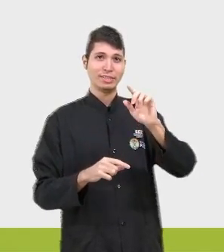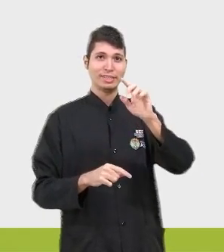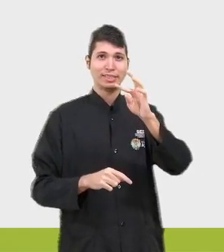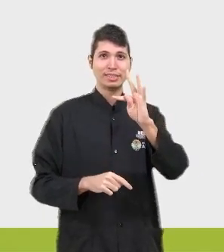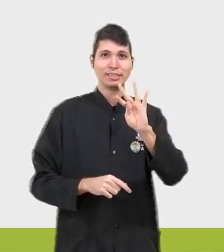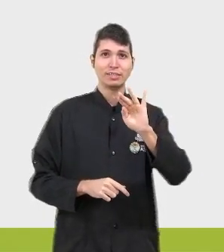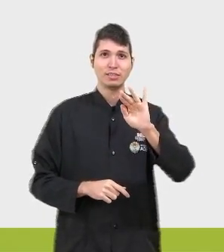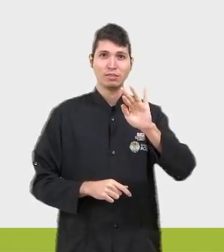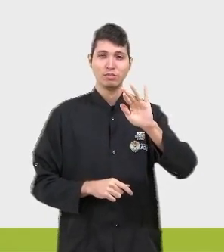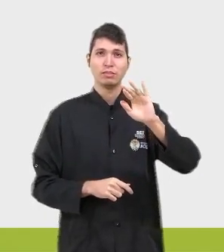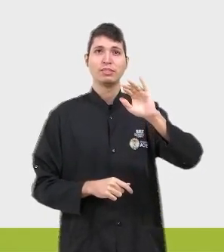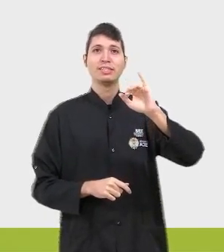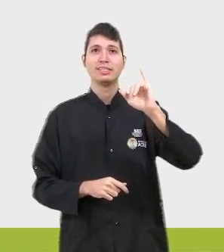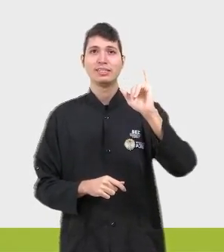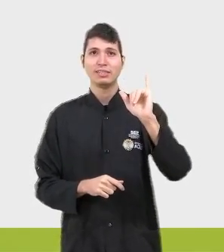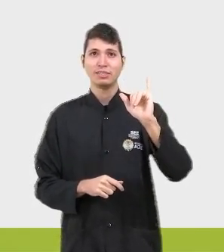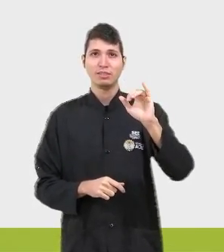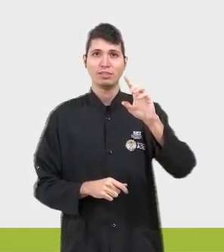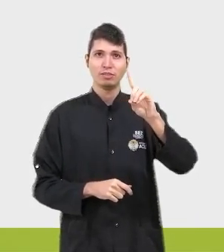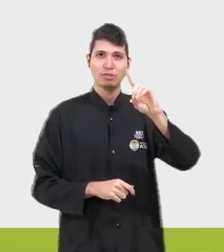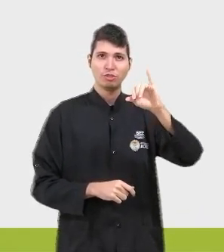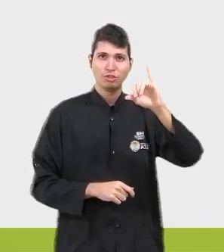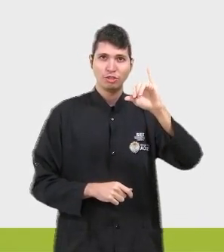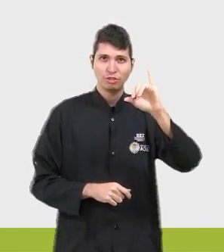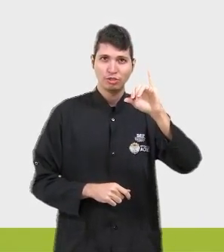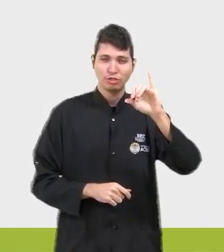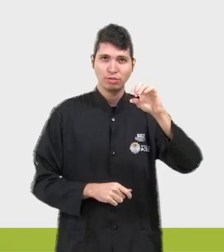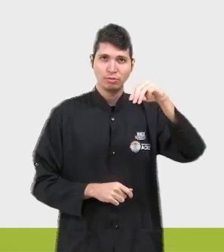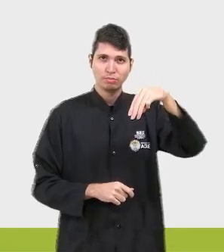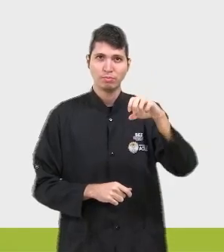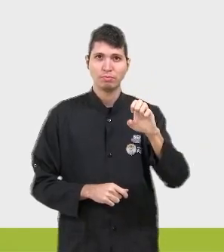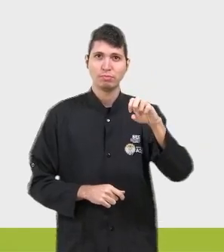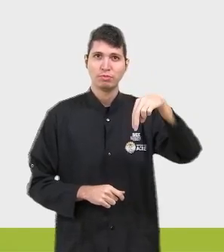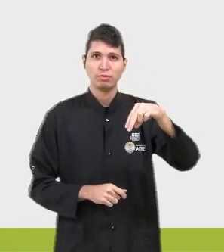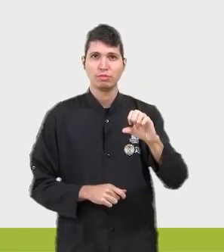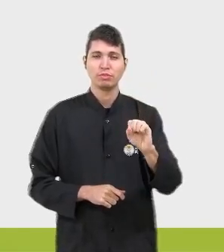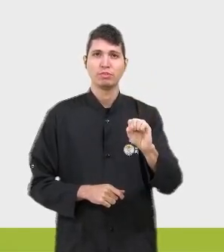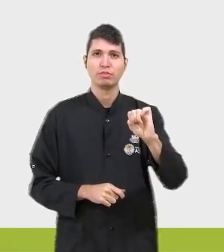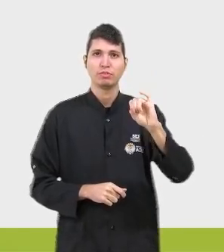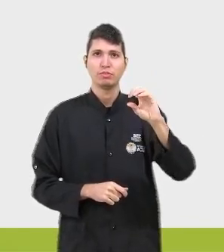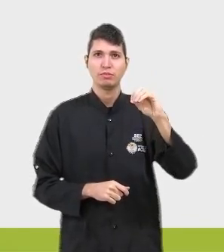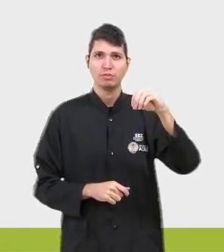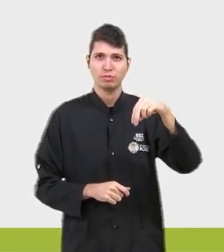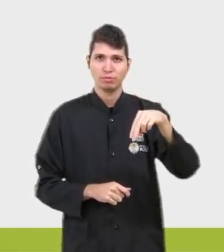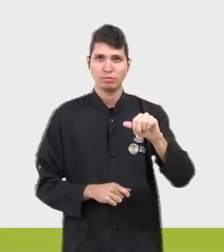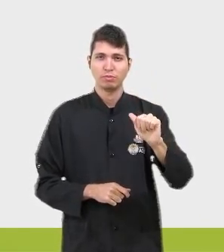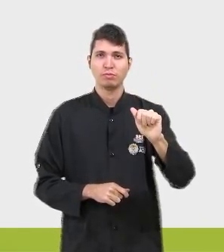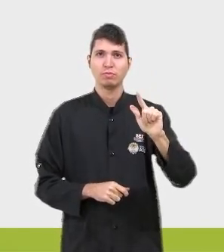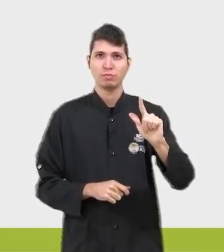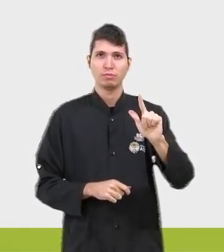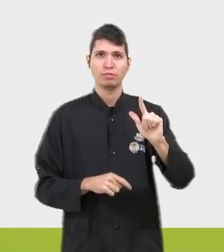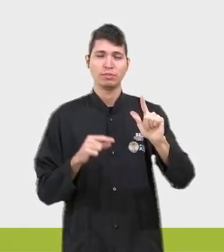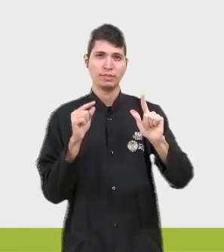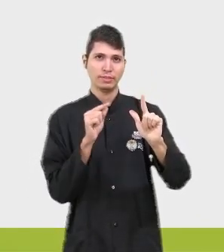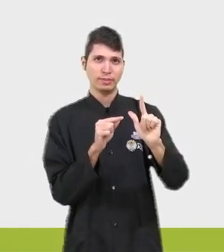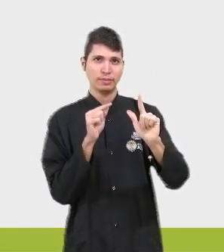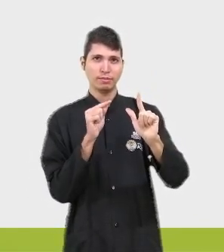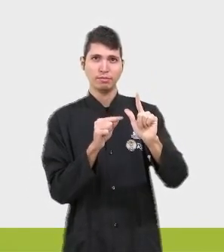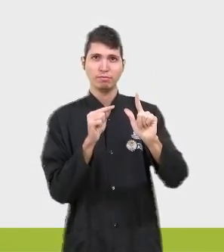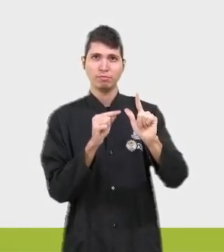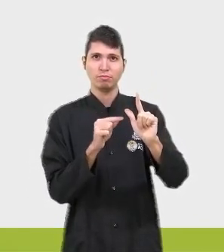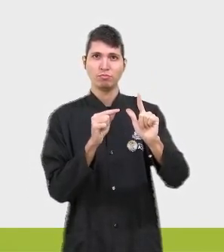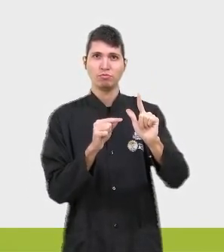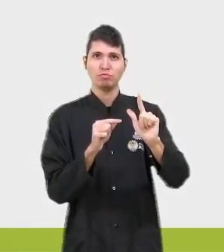é bidimensional, no caso de área, né? Cálculo de área. E tridimensional é quando a gente tratar a ideia de